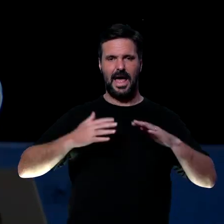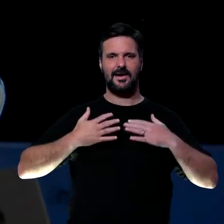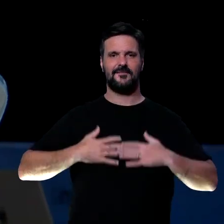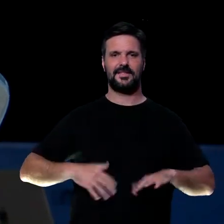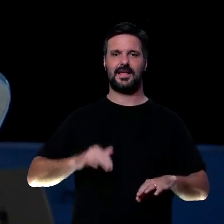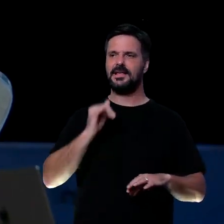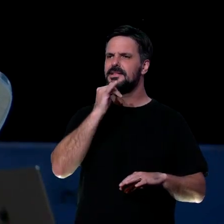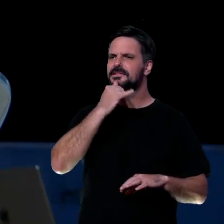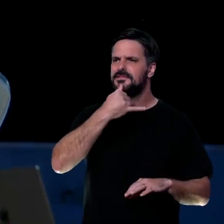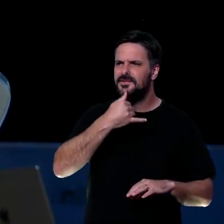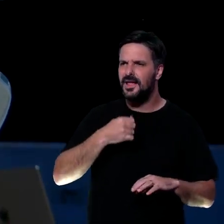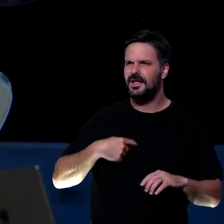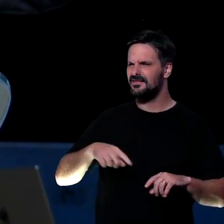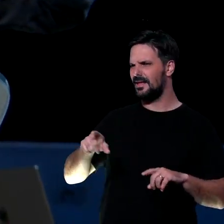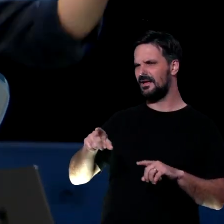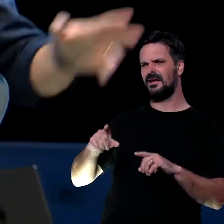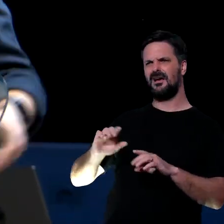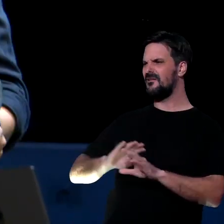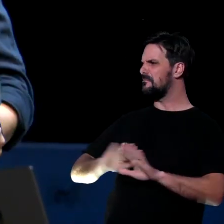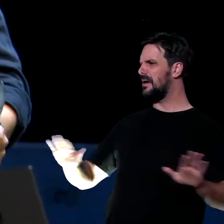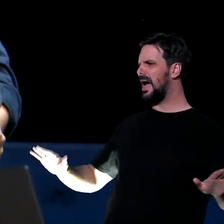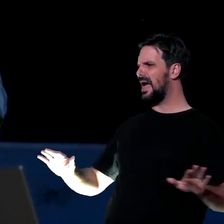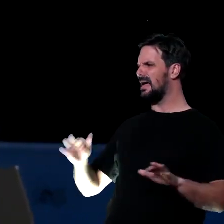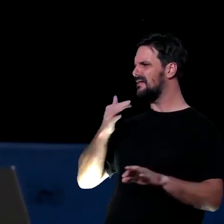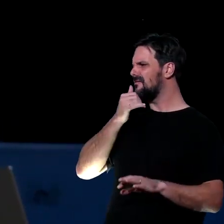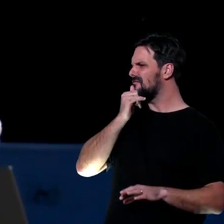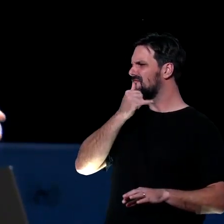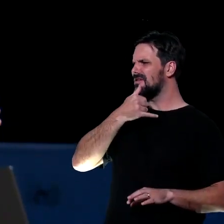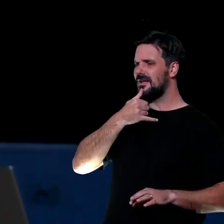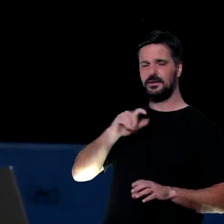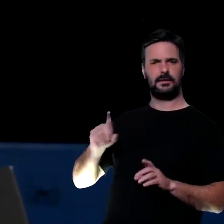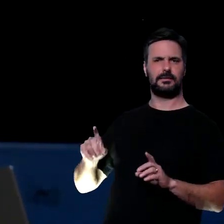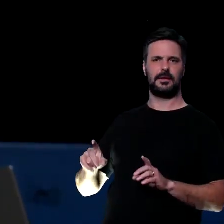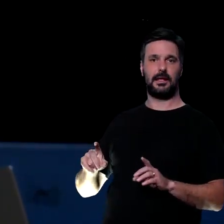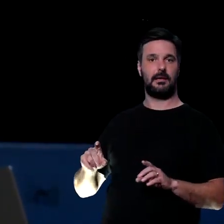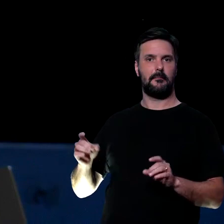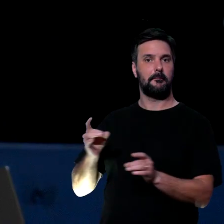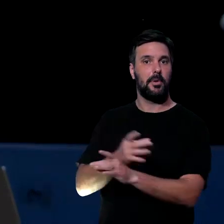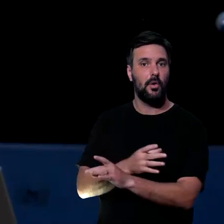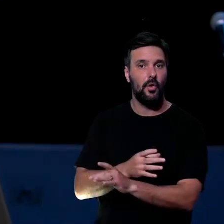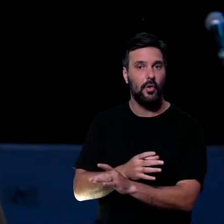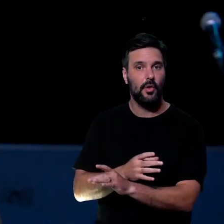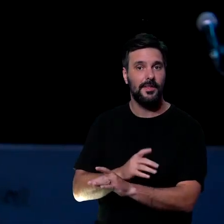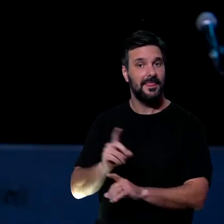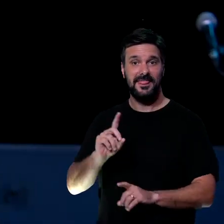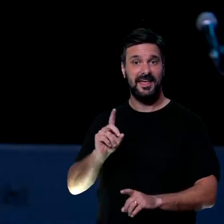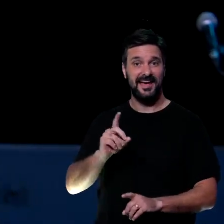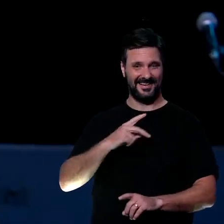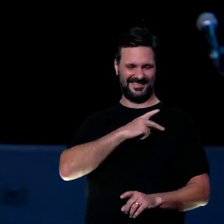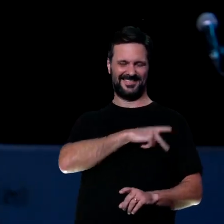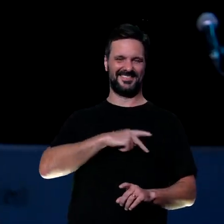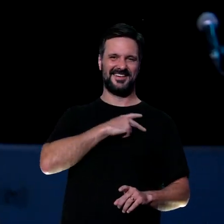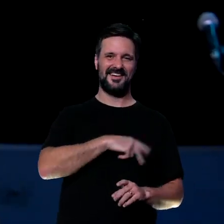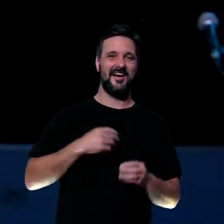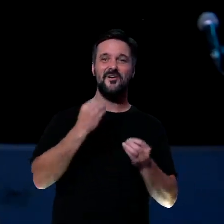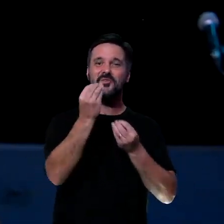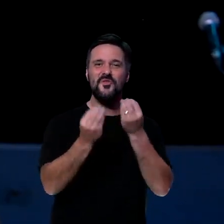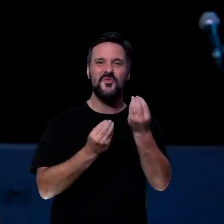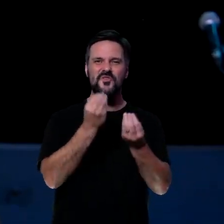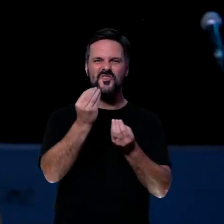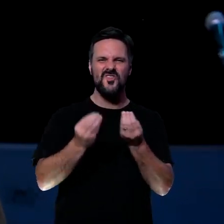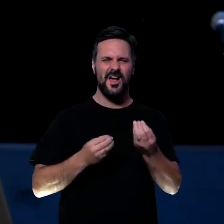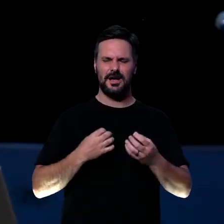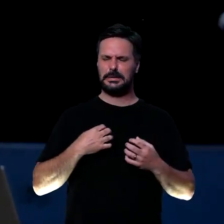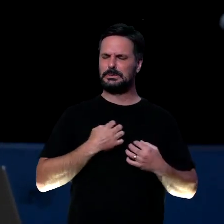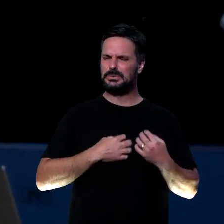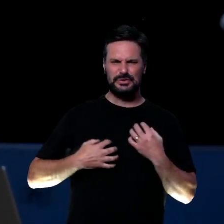fica triste. Pronto, resolvi. Nossa, cara, que milagre. Não. Paulo fala assim, não ande ansioso. Como? Como eu não ando